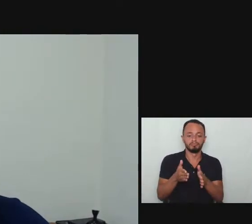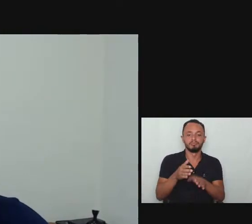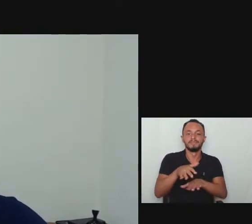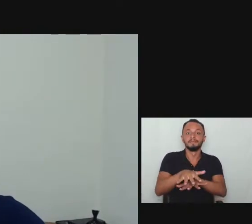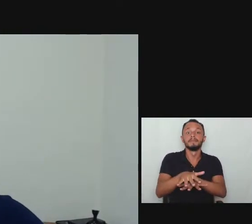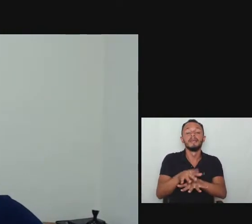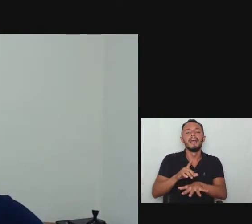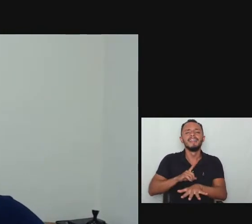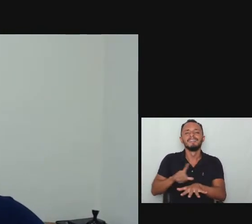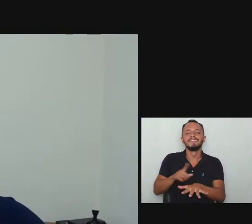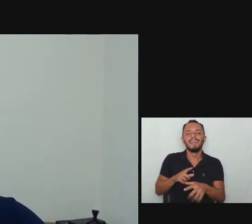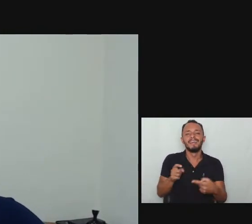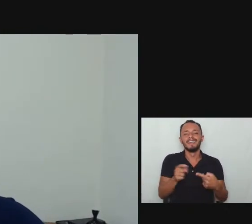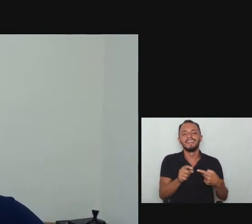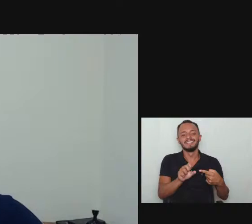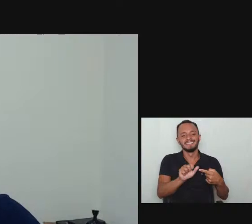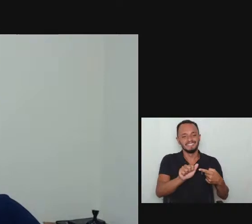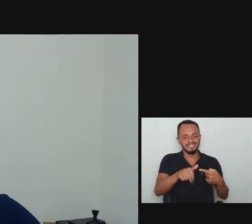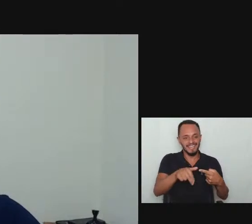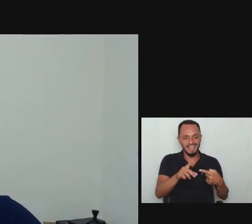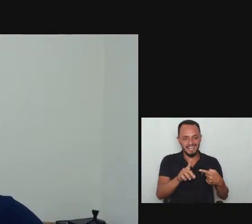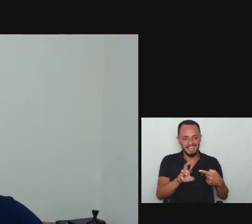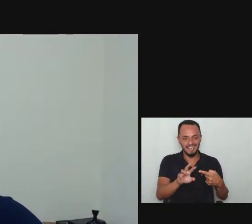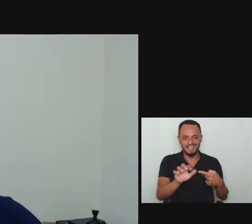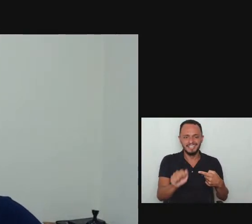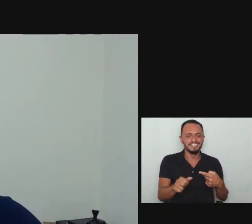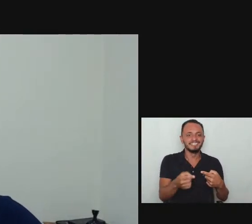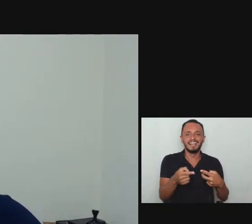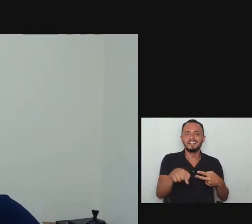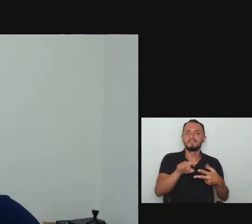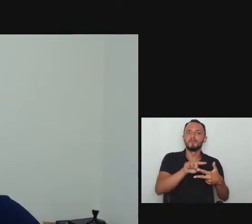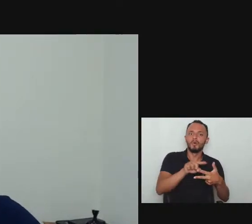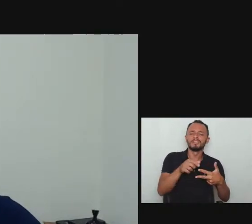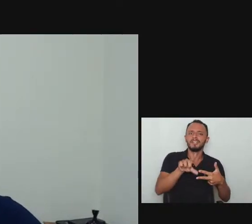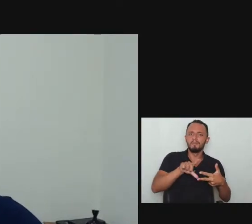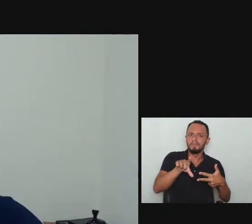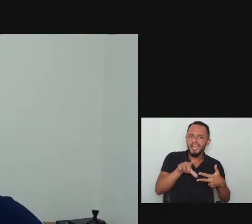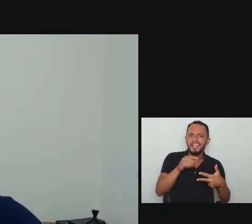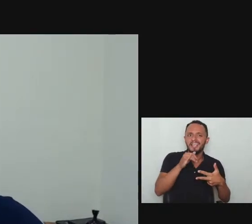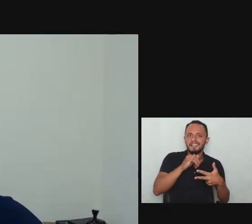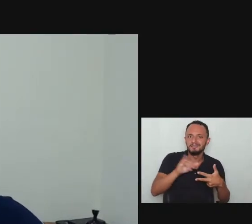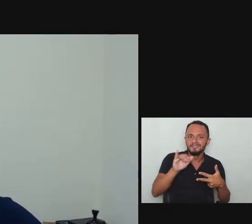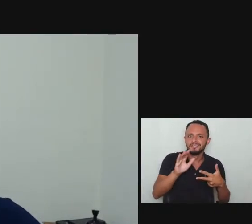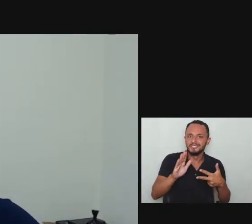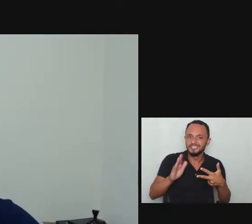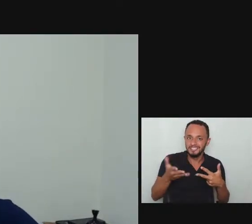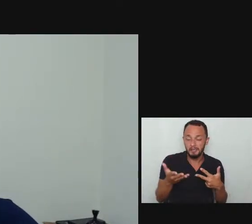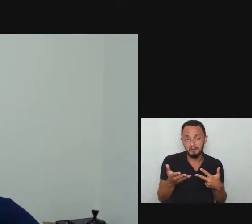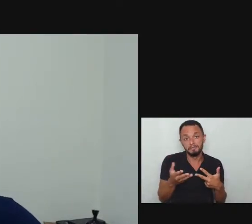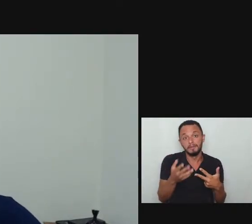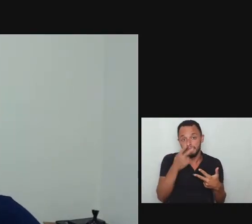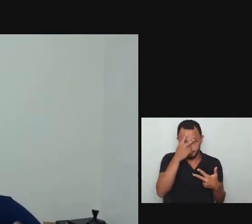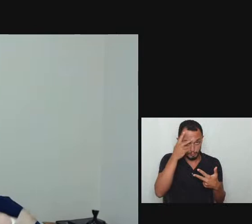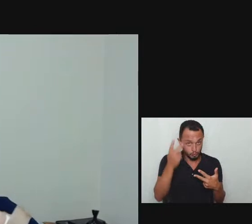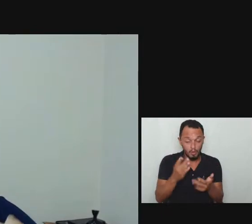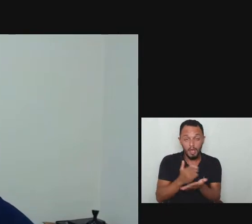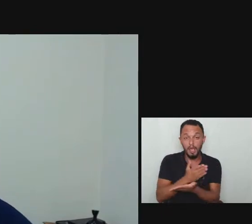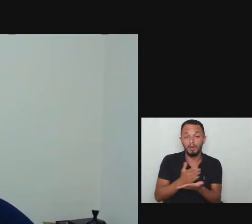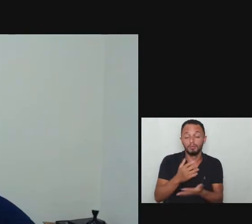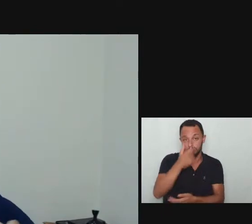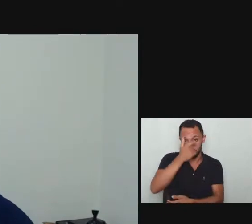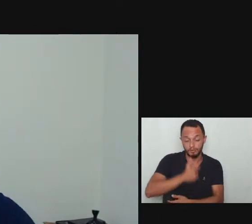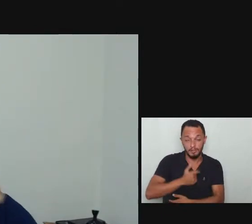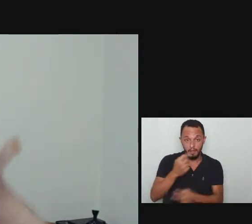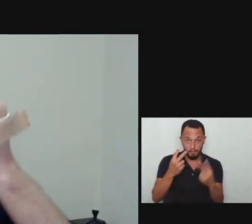Sandra também que veio lá de Cuiabá vamos nessa meu povo para aqueles que não podem me ver tá eu sou um